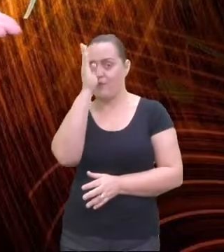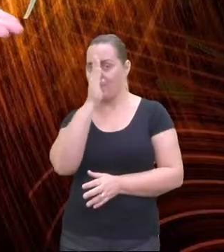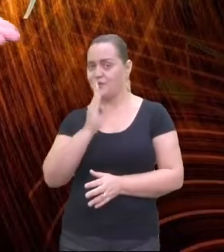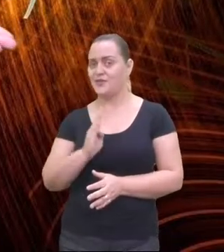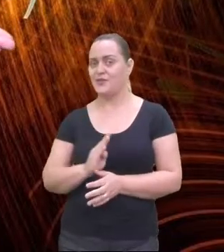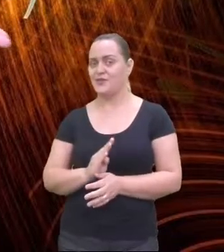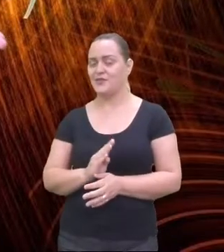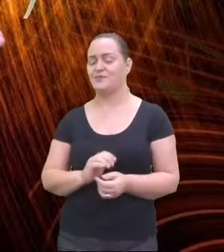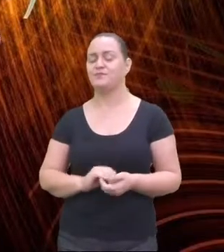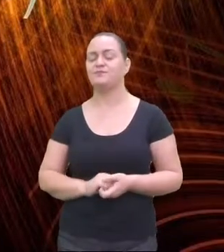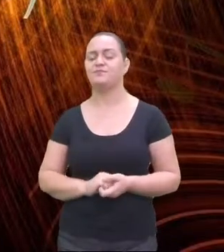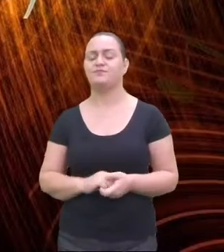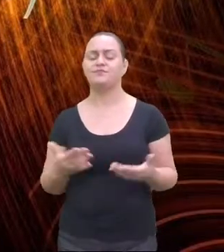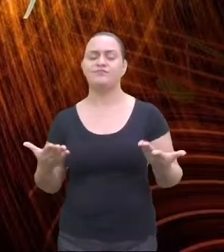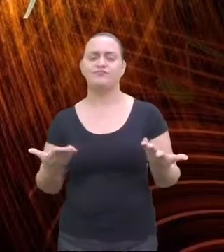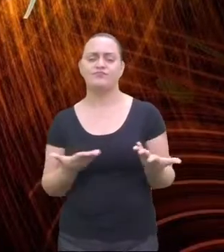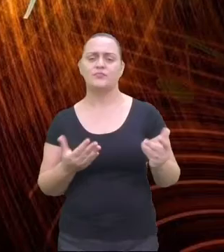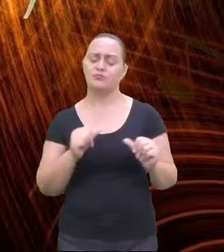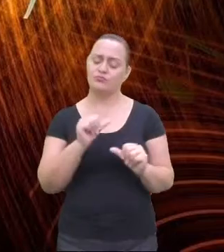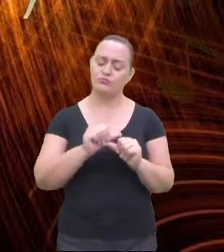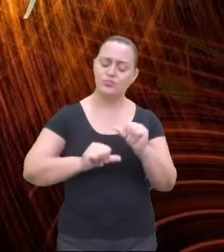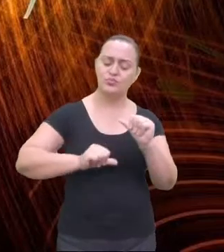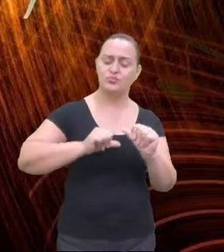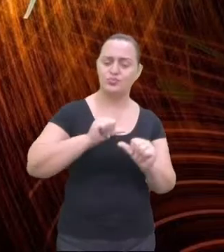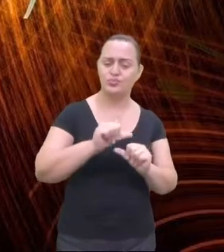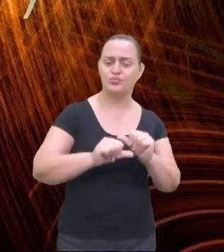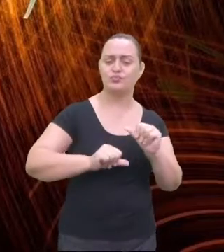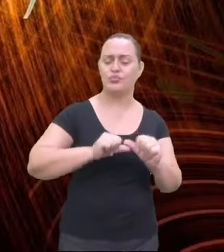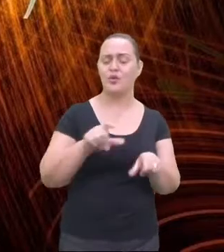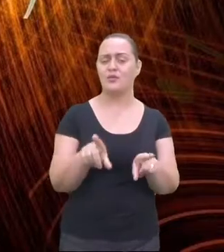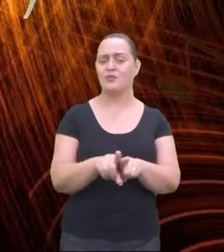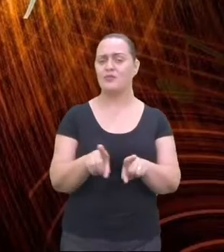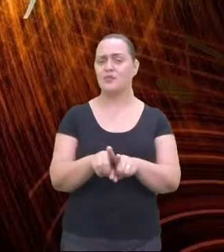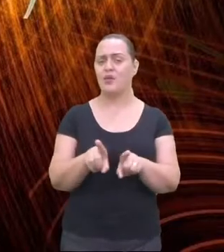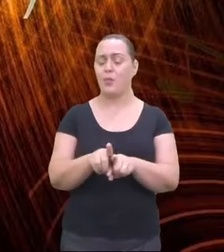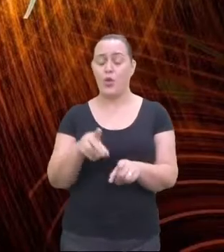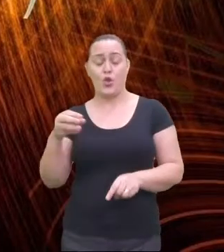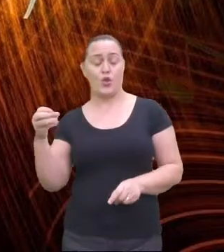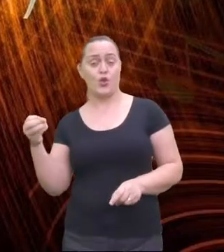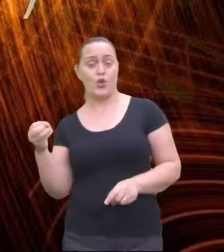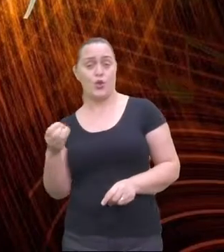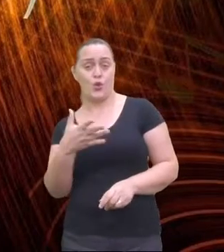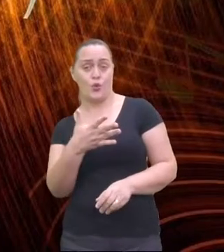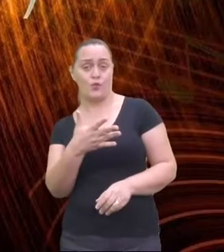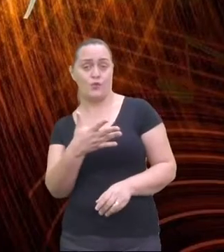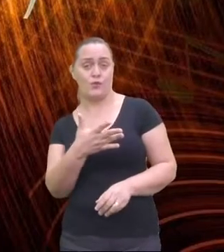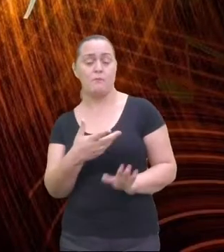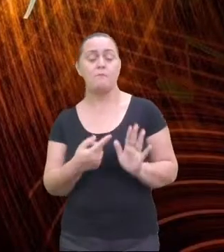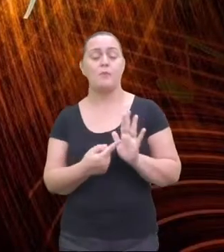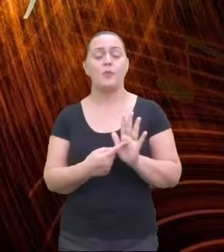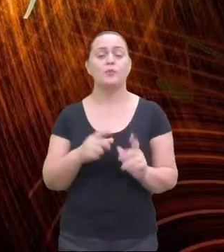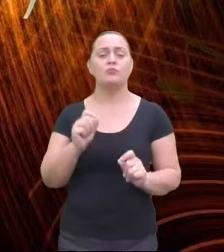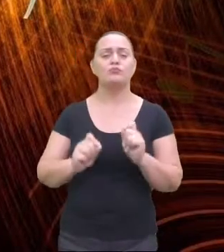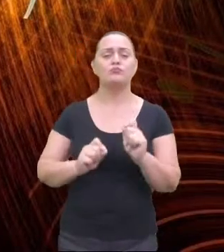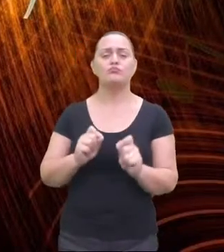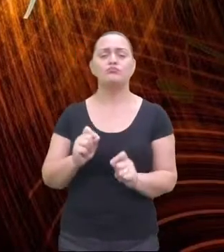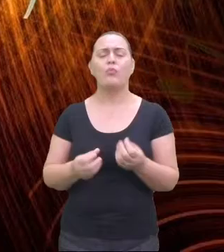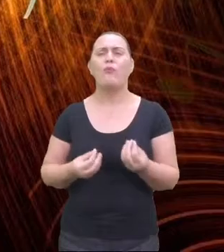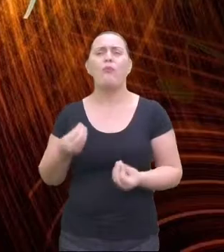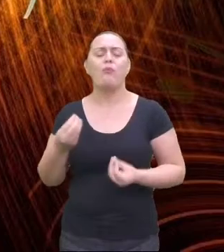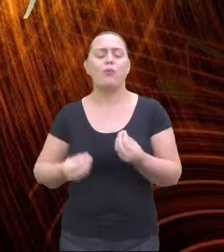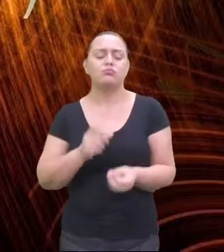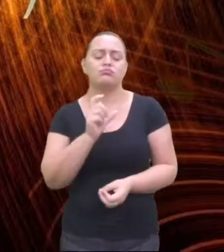Inovações estéticas, radicais, tinham objetivos de comportamentais que